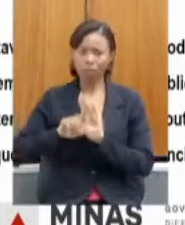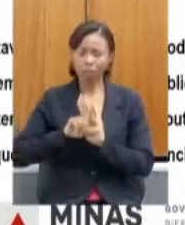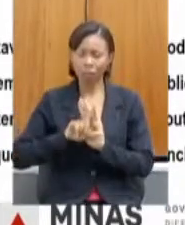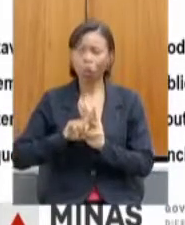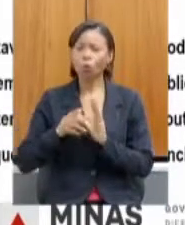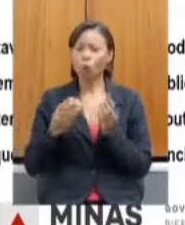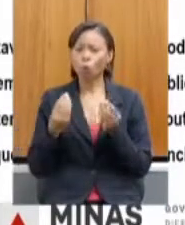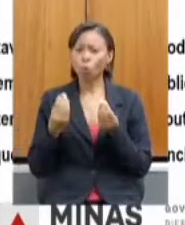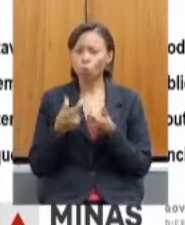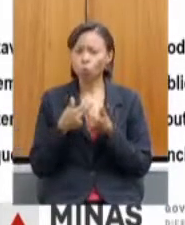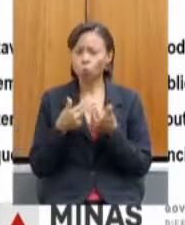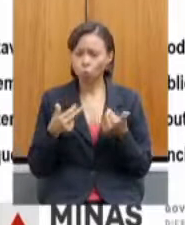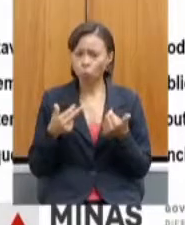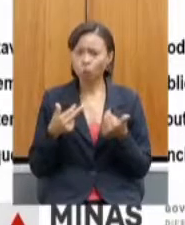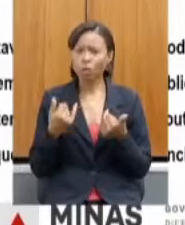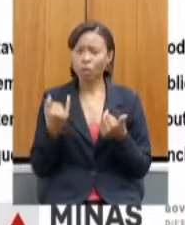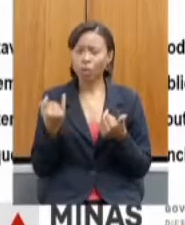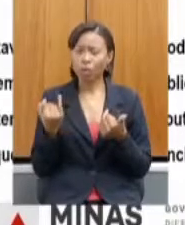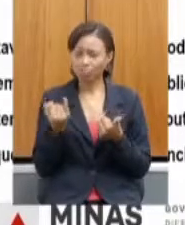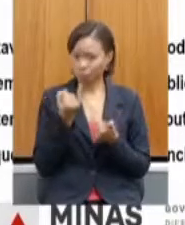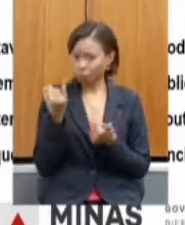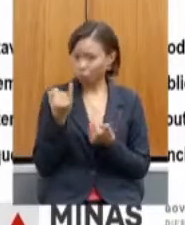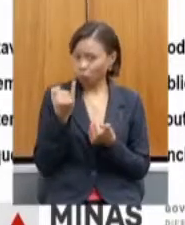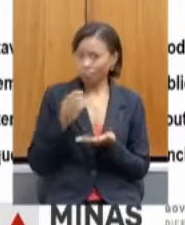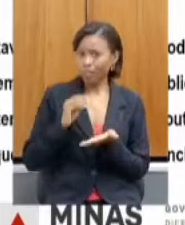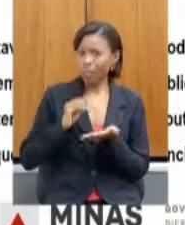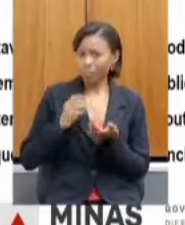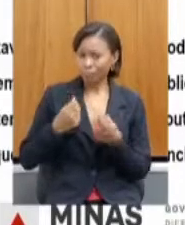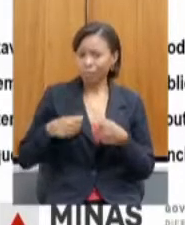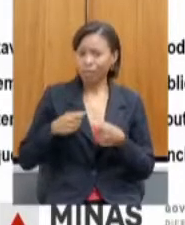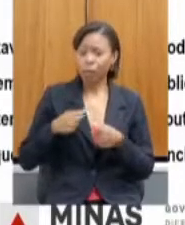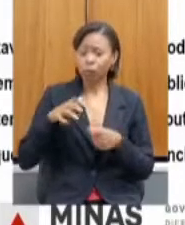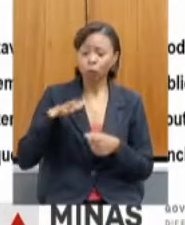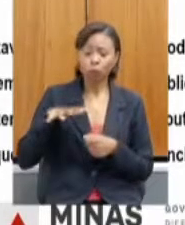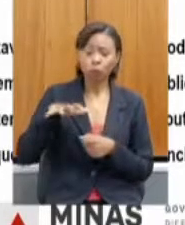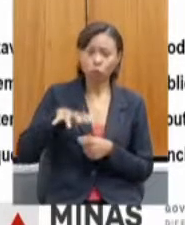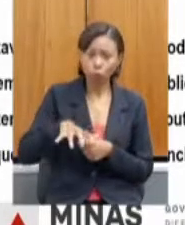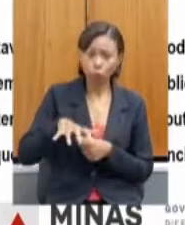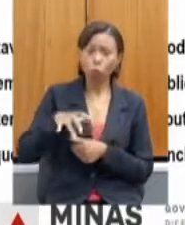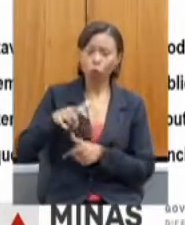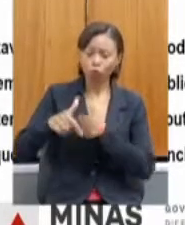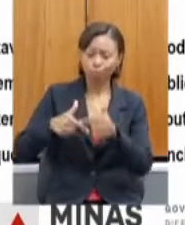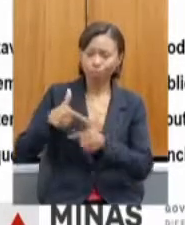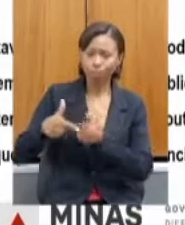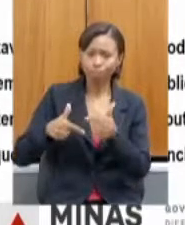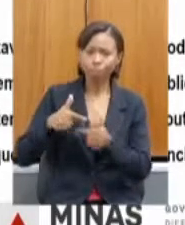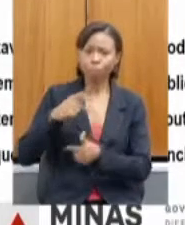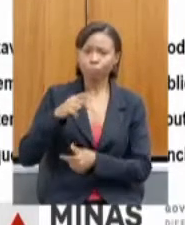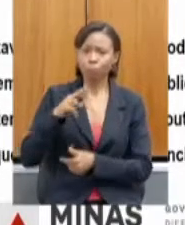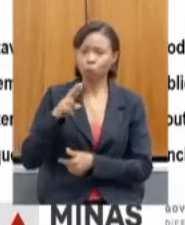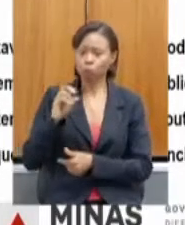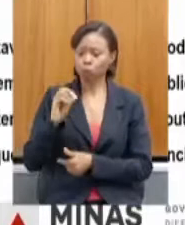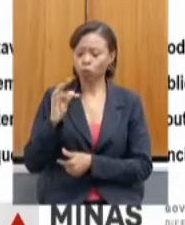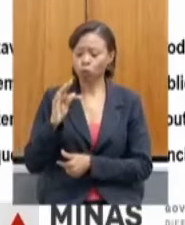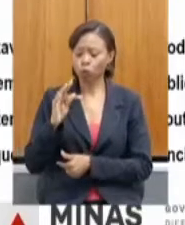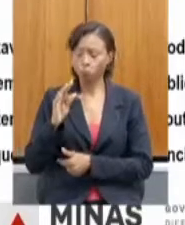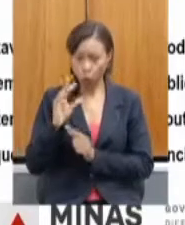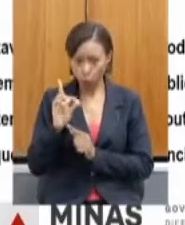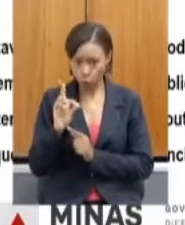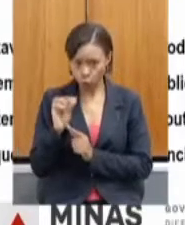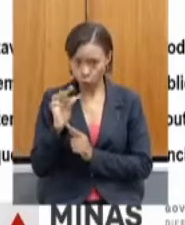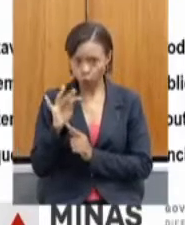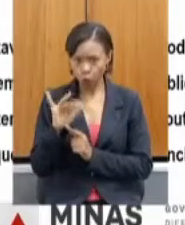setor produtivo. Tivemos um decreto esse ano de cobrança de recursos